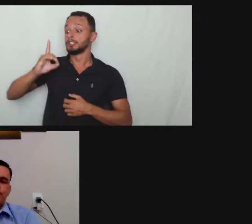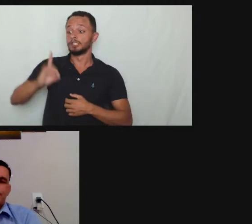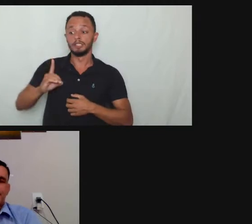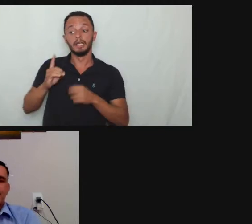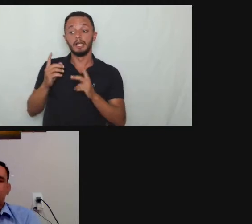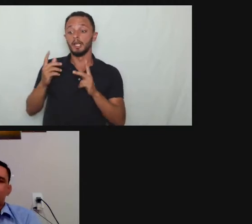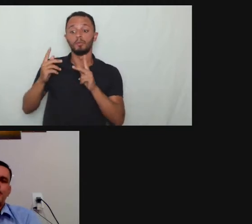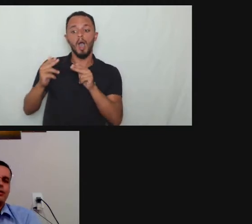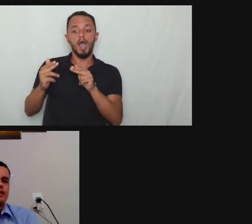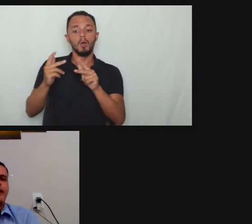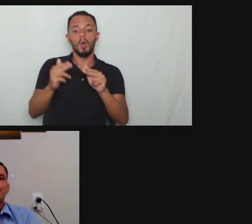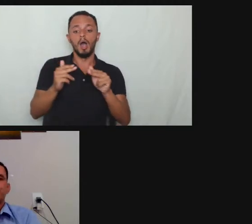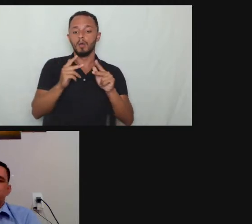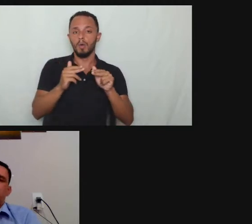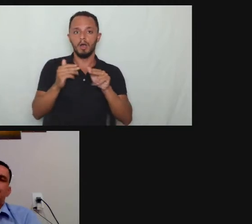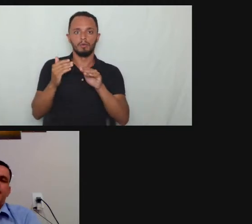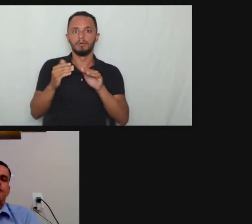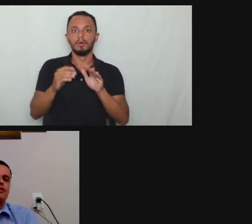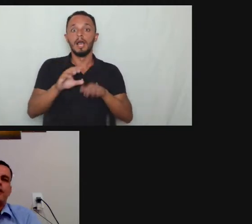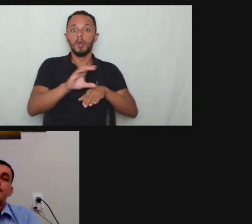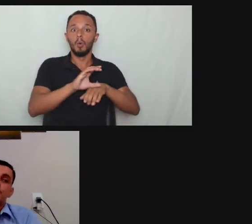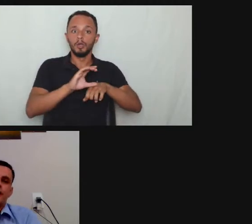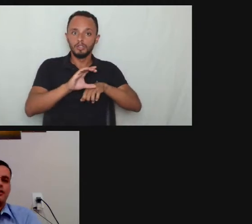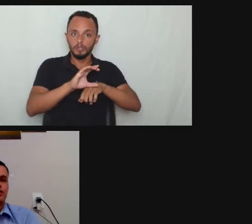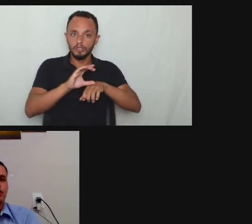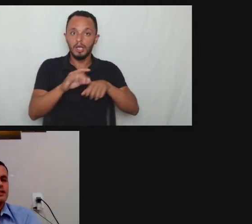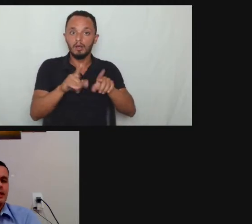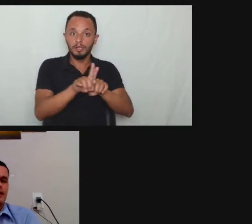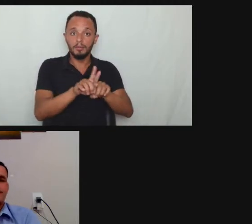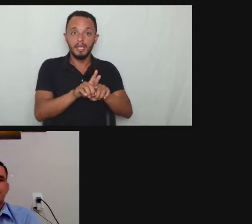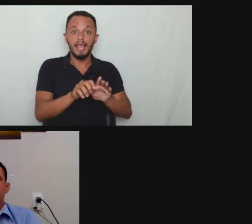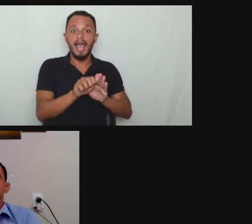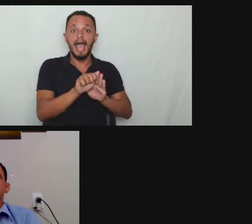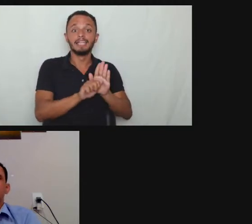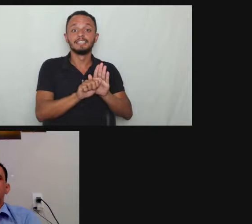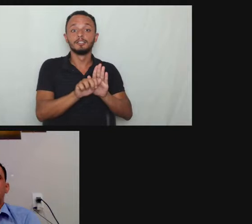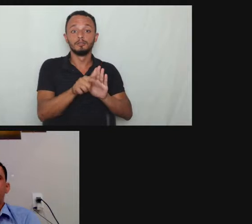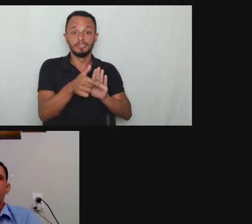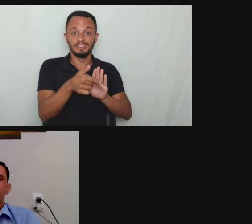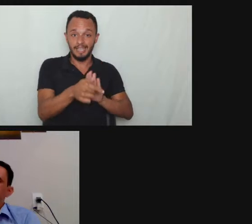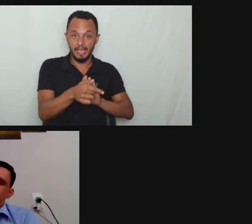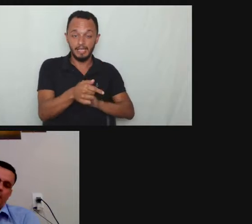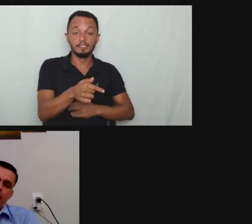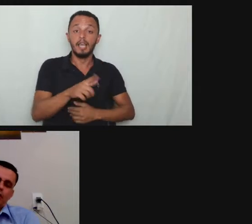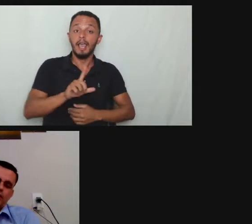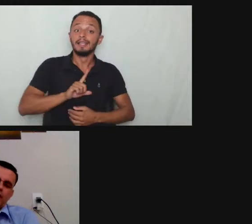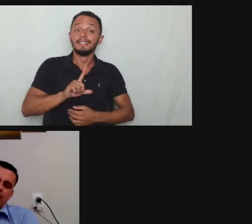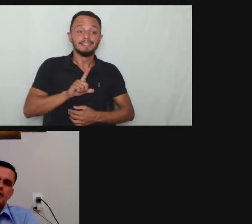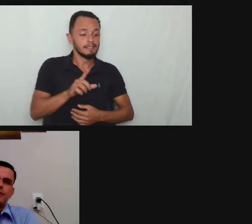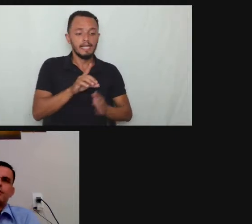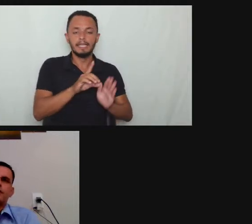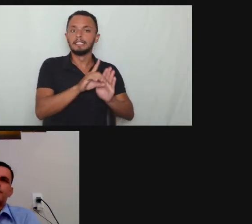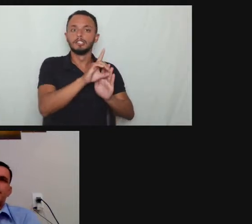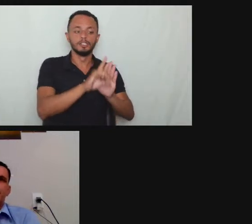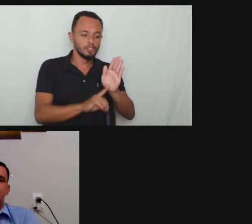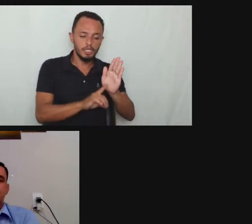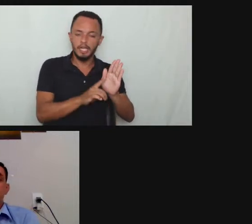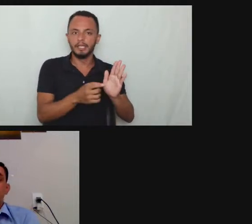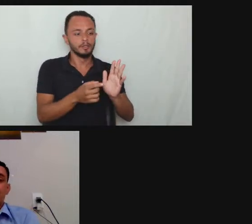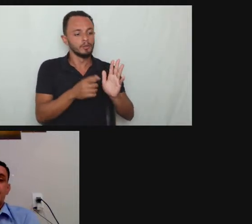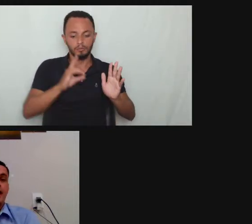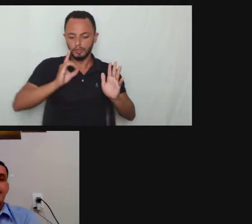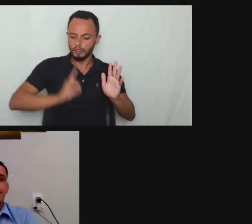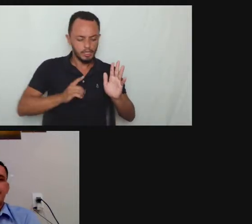constituição artigo 7 estão ali previstos vários direitos todos aqueles direitos lá abarcam também com certeza pessoa com